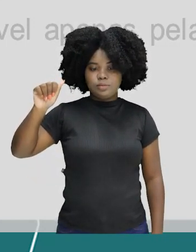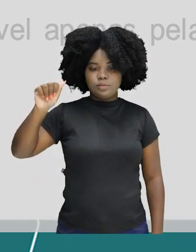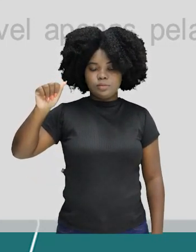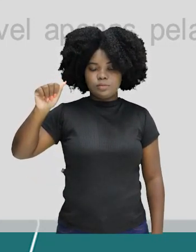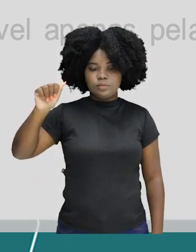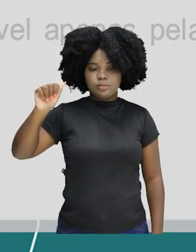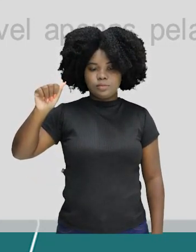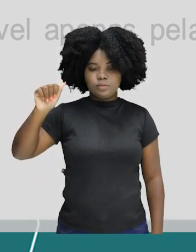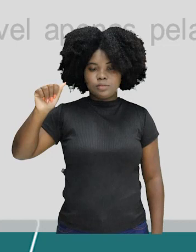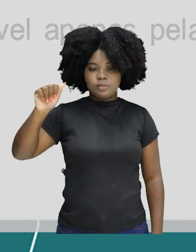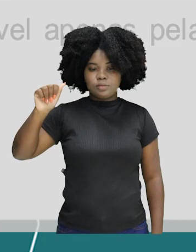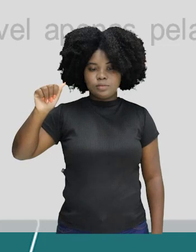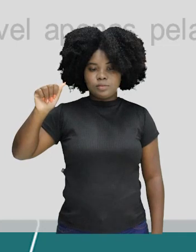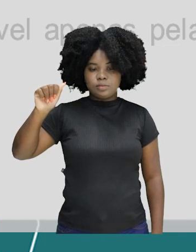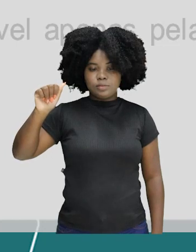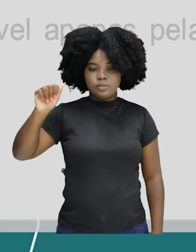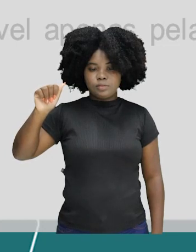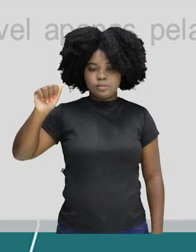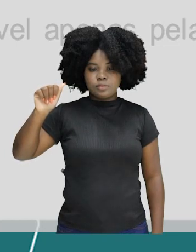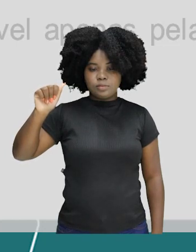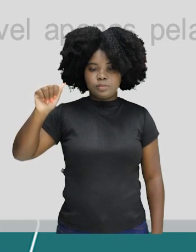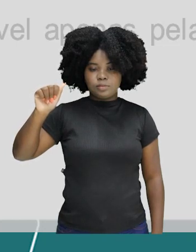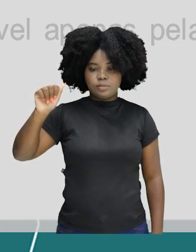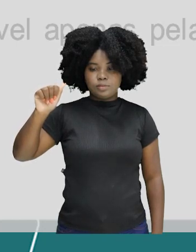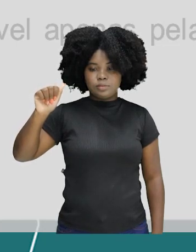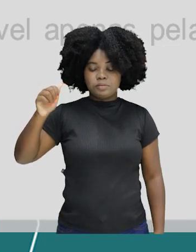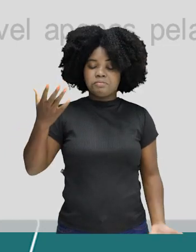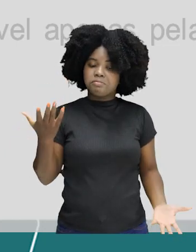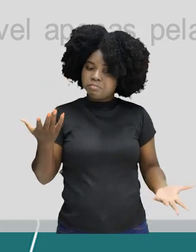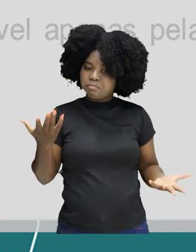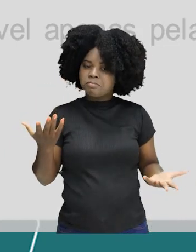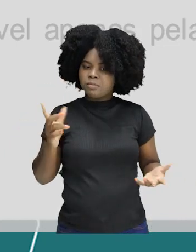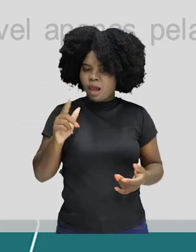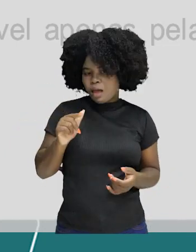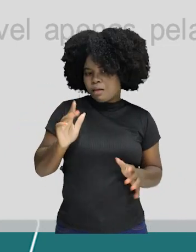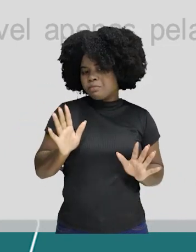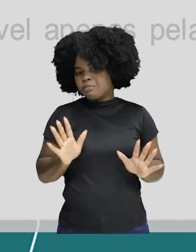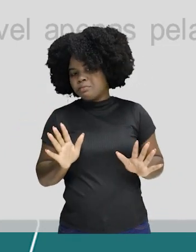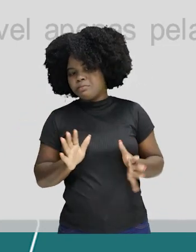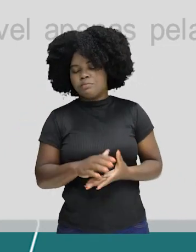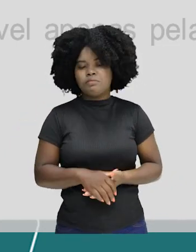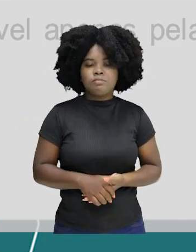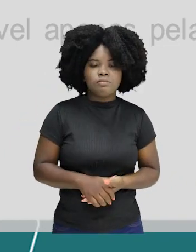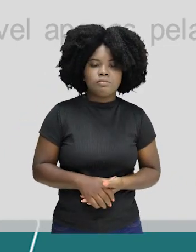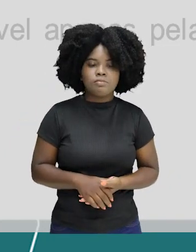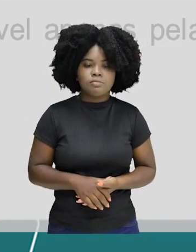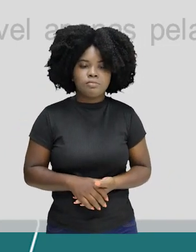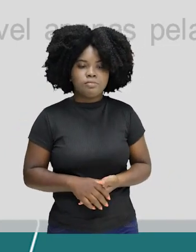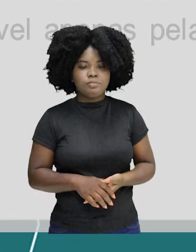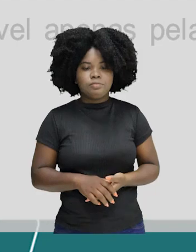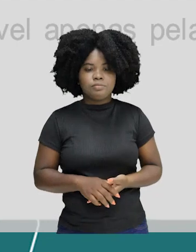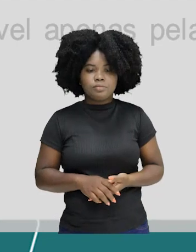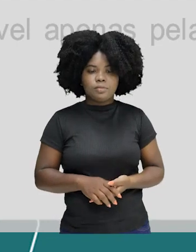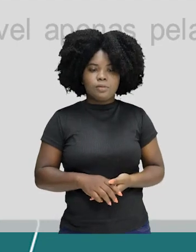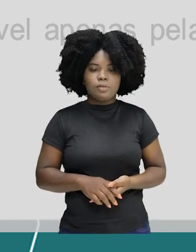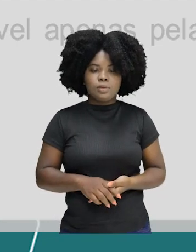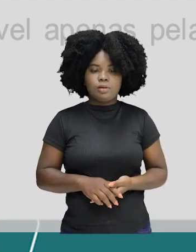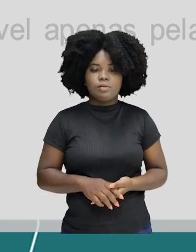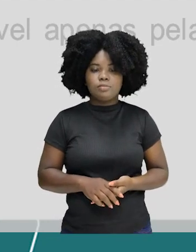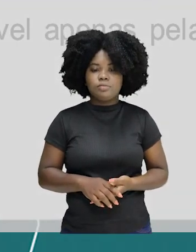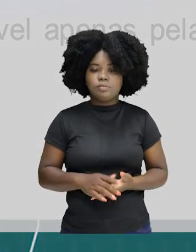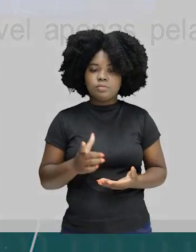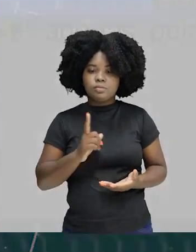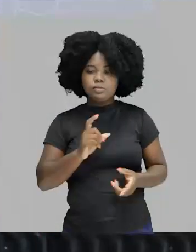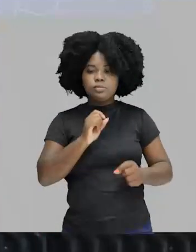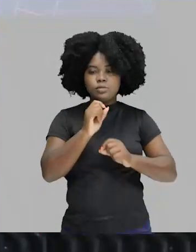responsabilizar o Estado por sua condição, poxa, será que é isso? Olha só, eu estou delegando ao Estado, ou